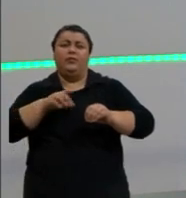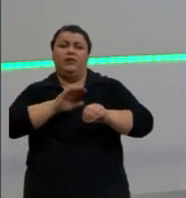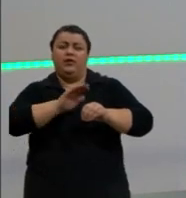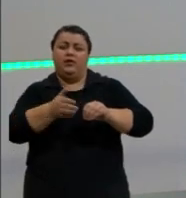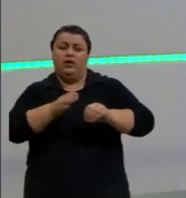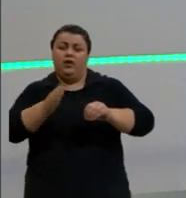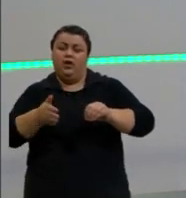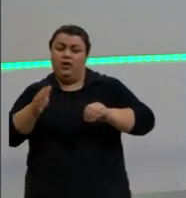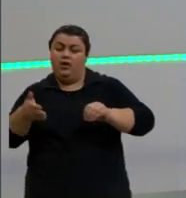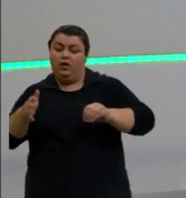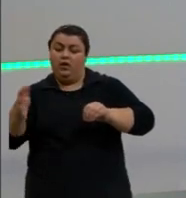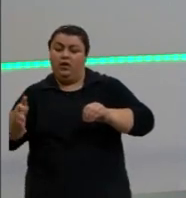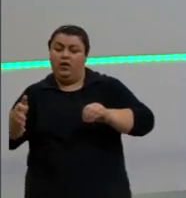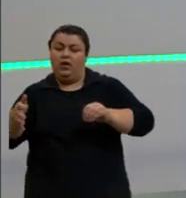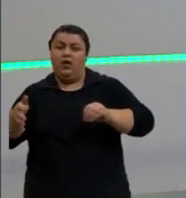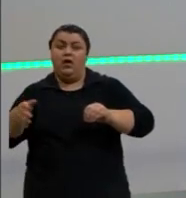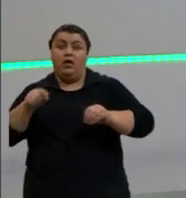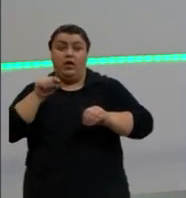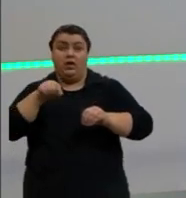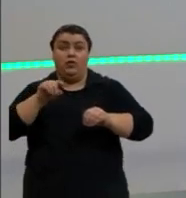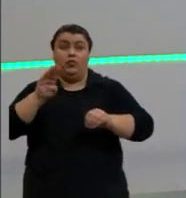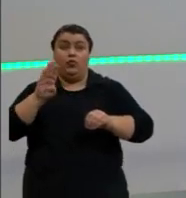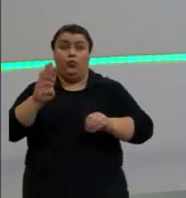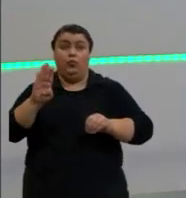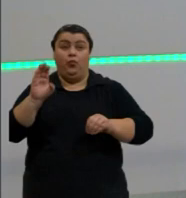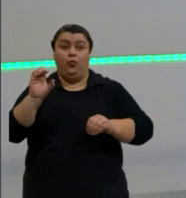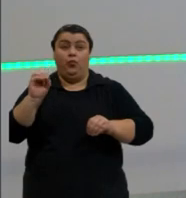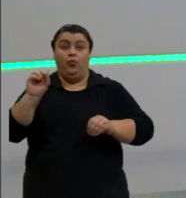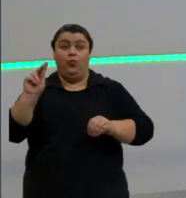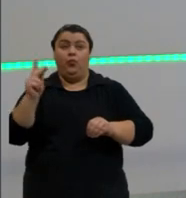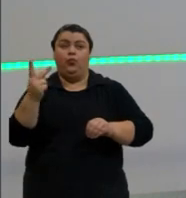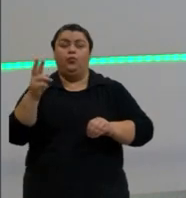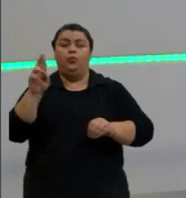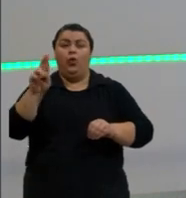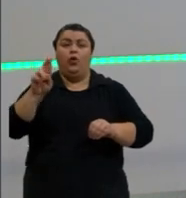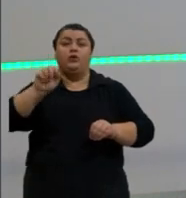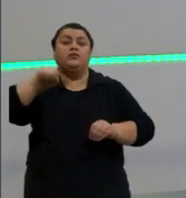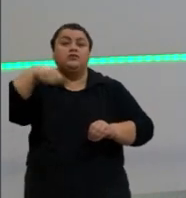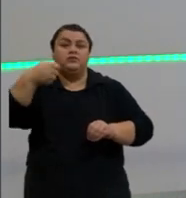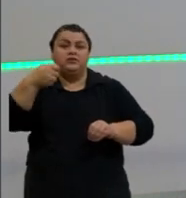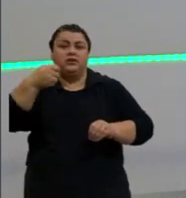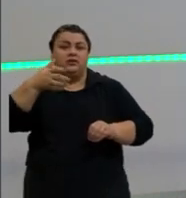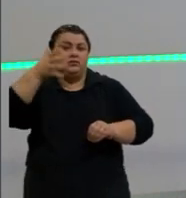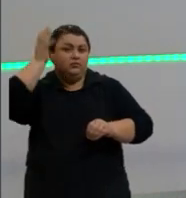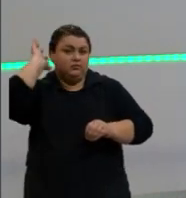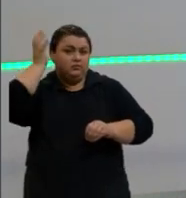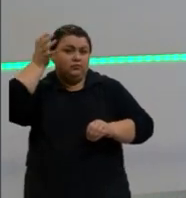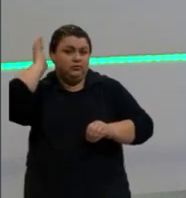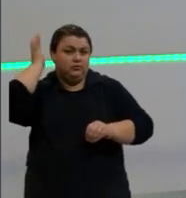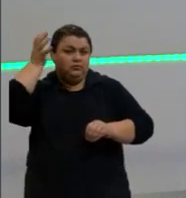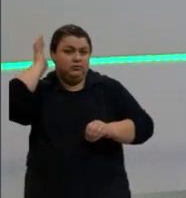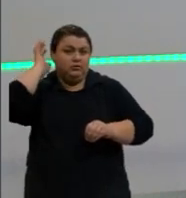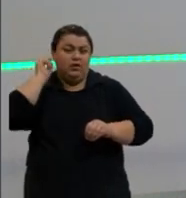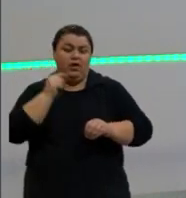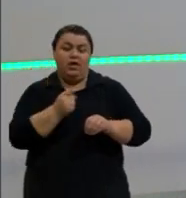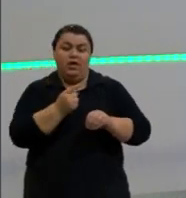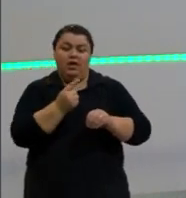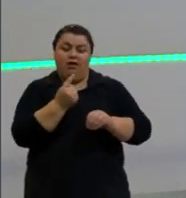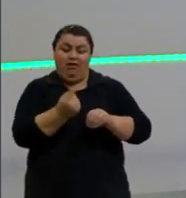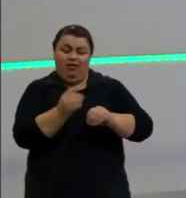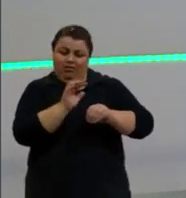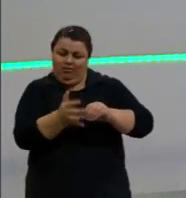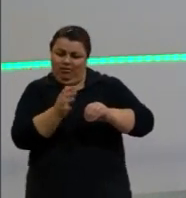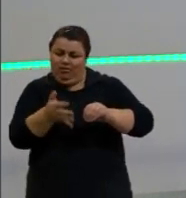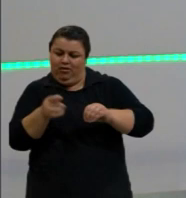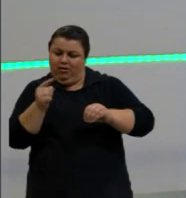estado ativado, essa troca de camada, tá? Cada camada tem uma energia bem específica delas, né,